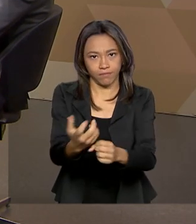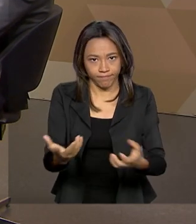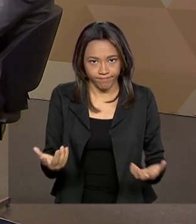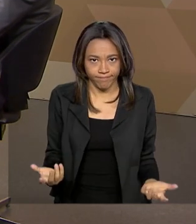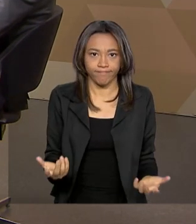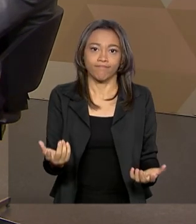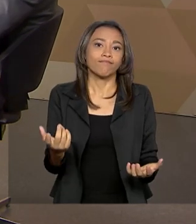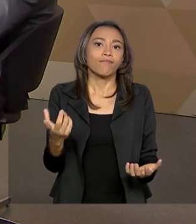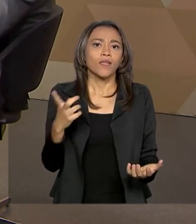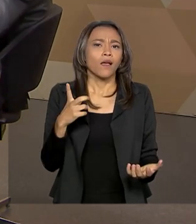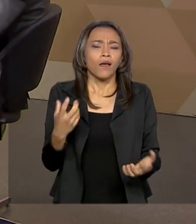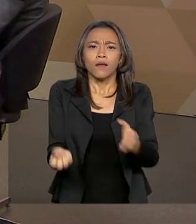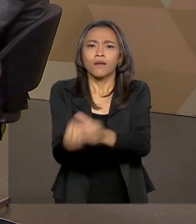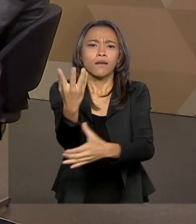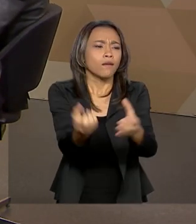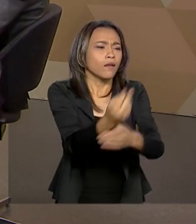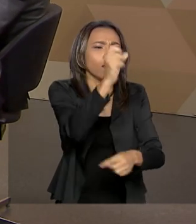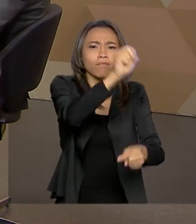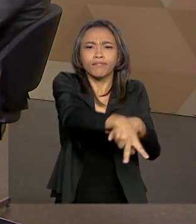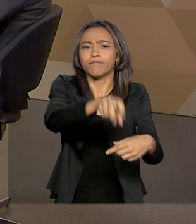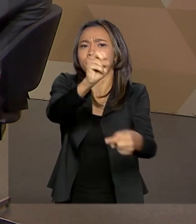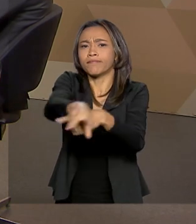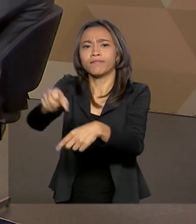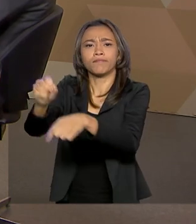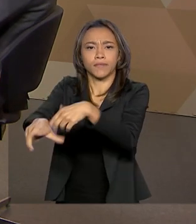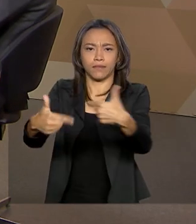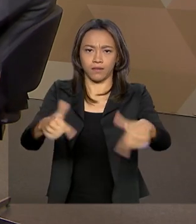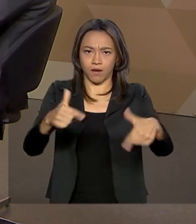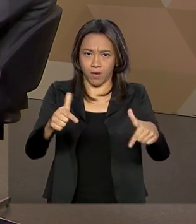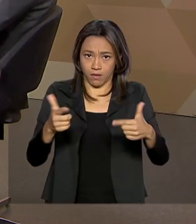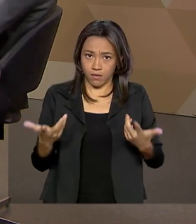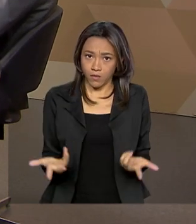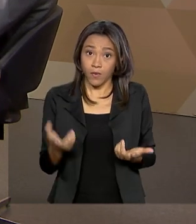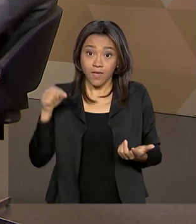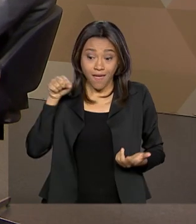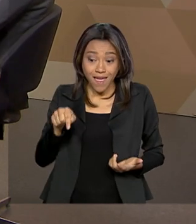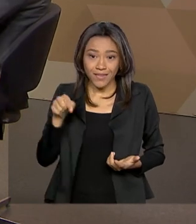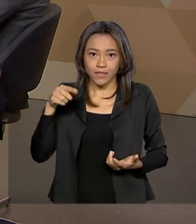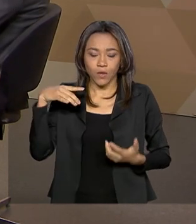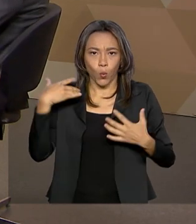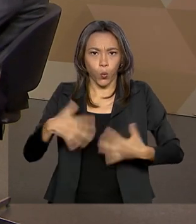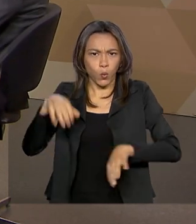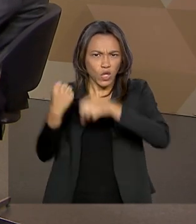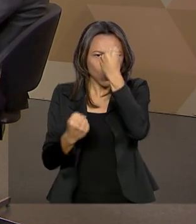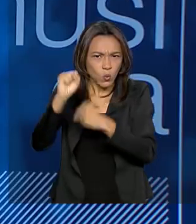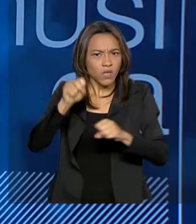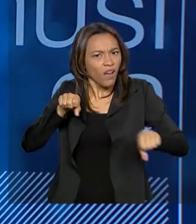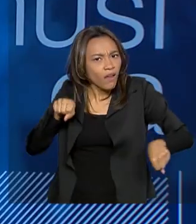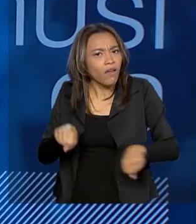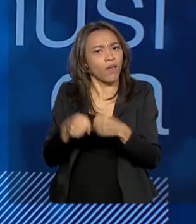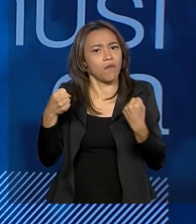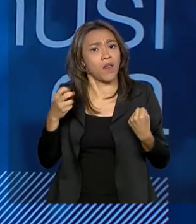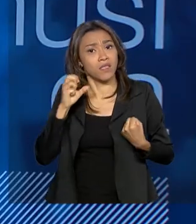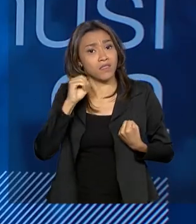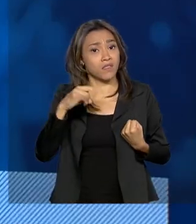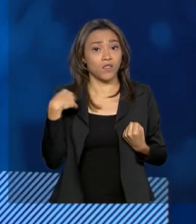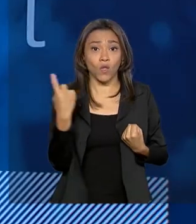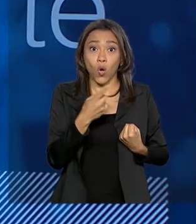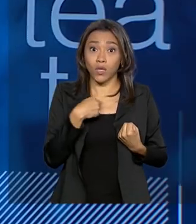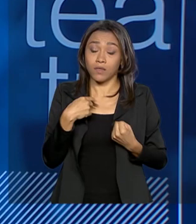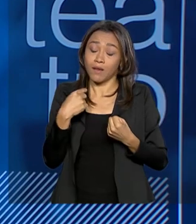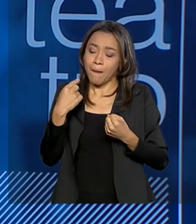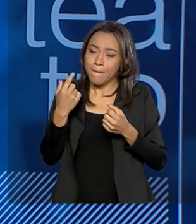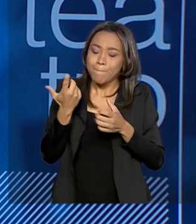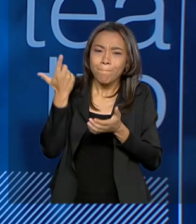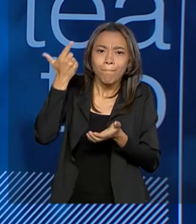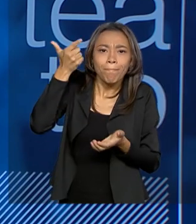Gera dezenas de milhares de empregos. E essa estrutura, essa indústria ia quebrar se nós não ampliássemos o teto de